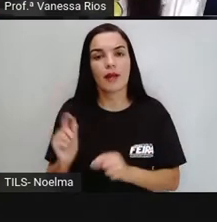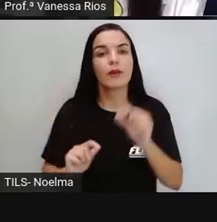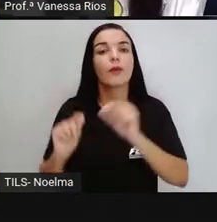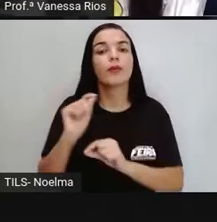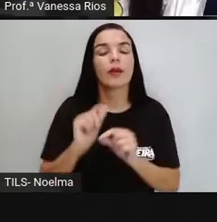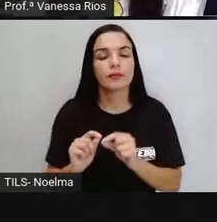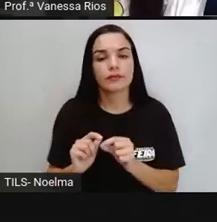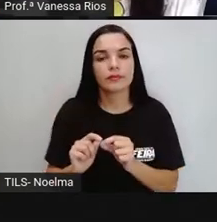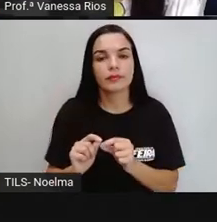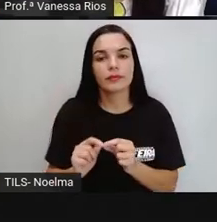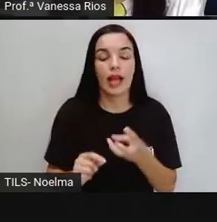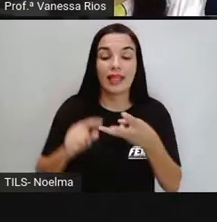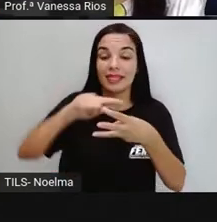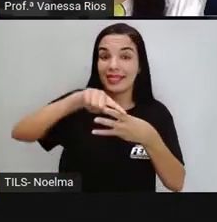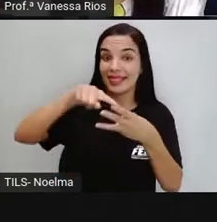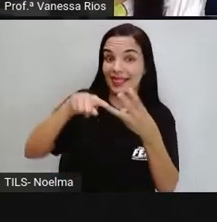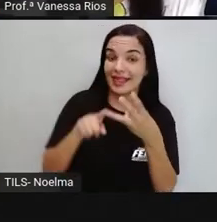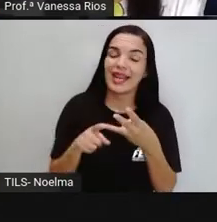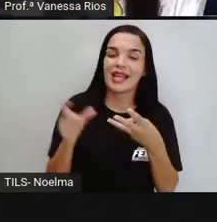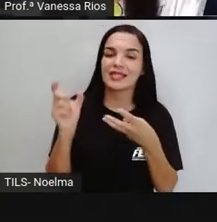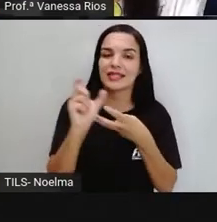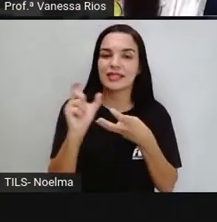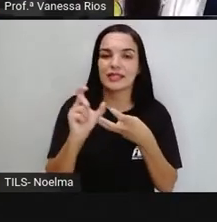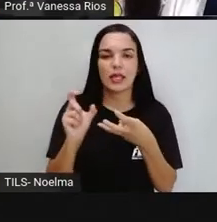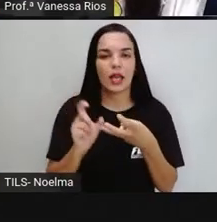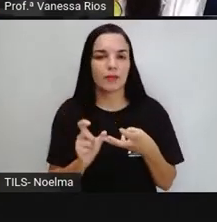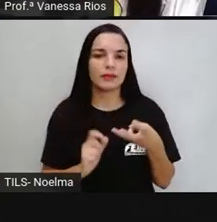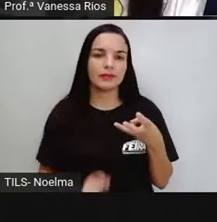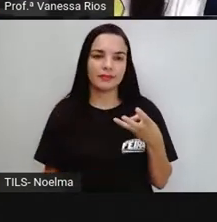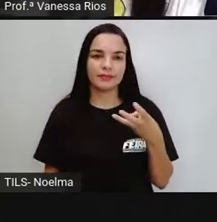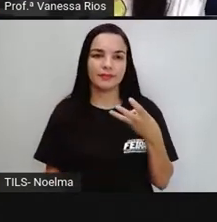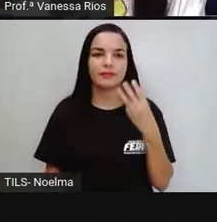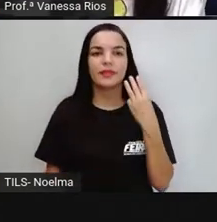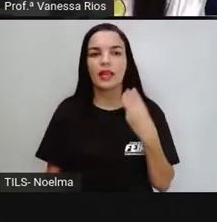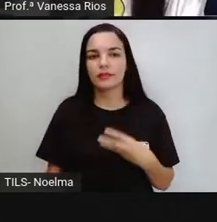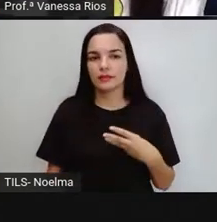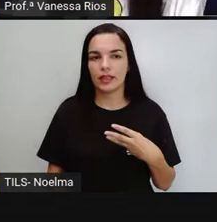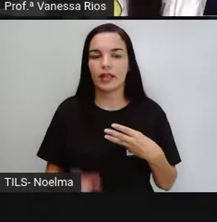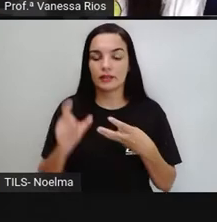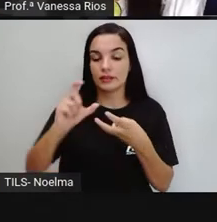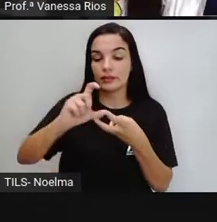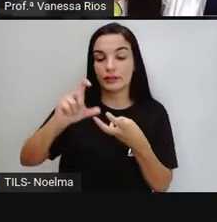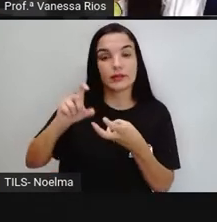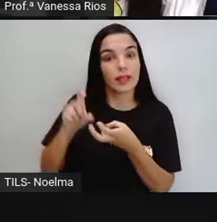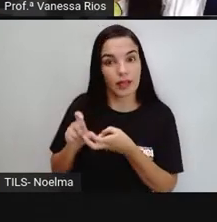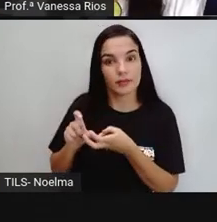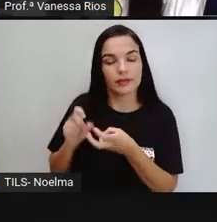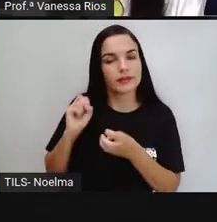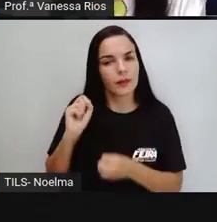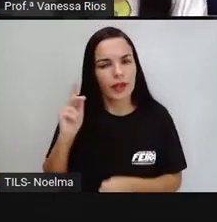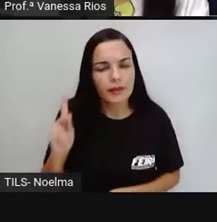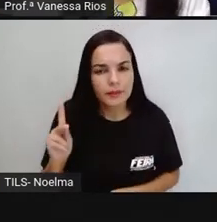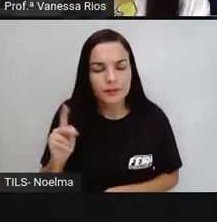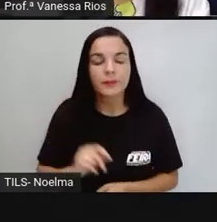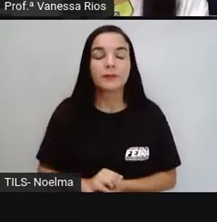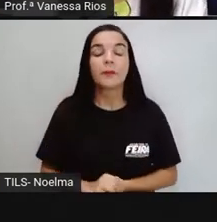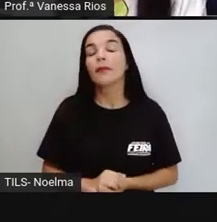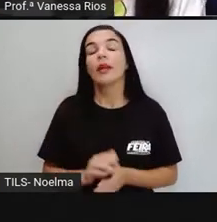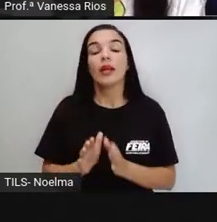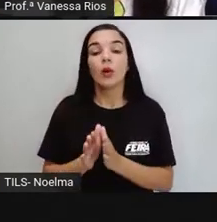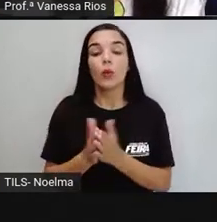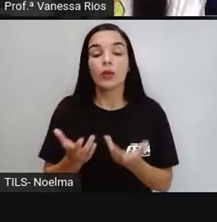palavra trisílaba, porque é uma palavra que possui três sílabas. E quando a gente